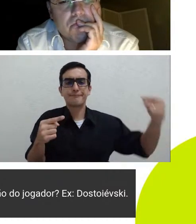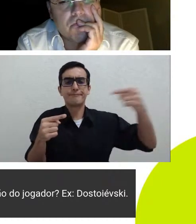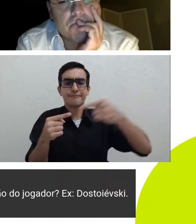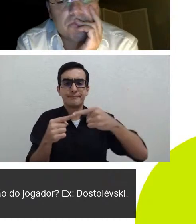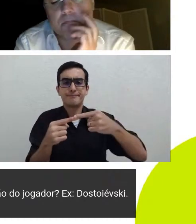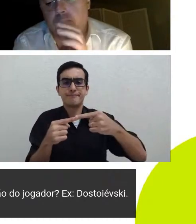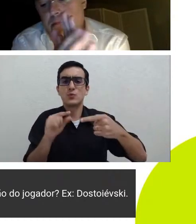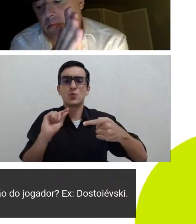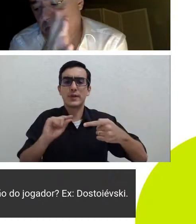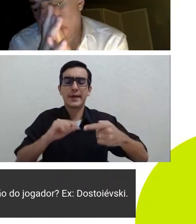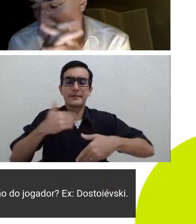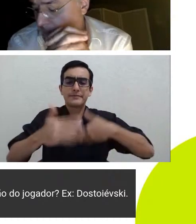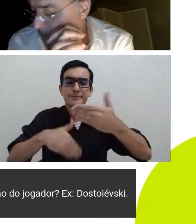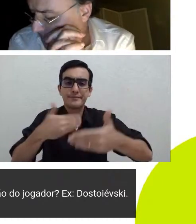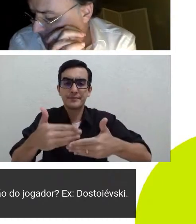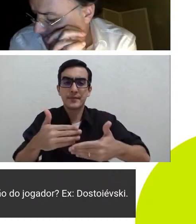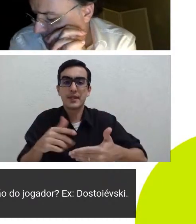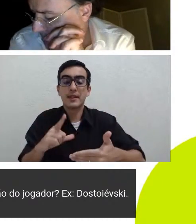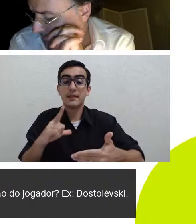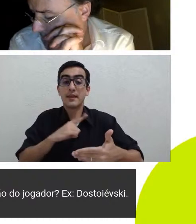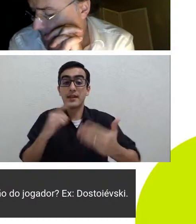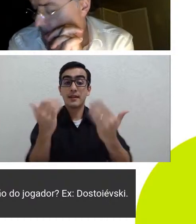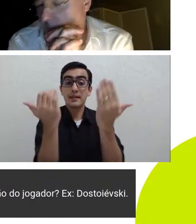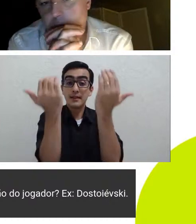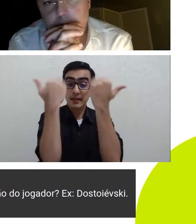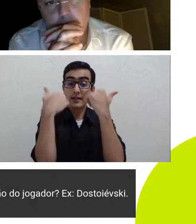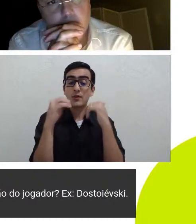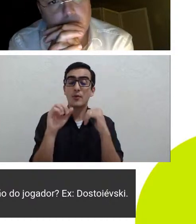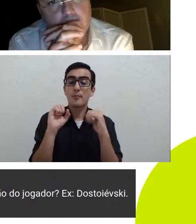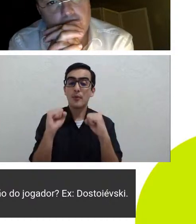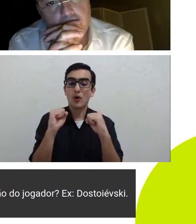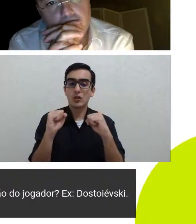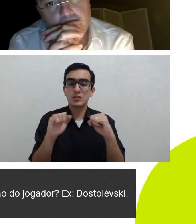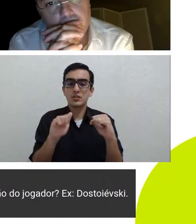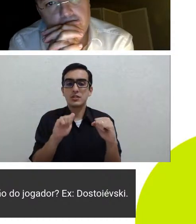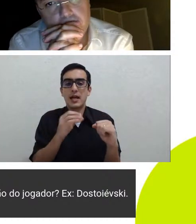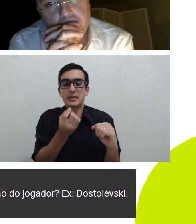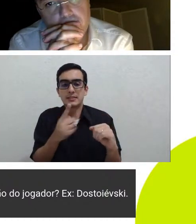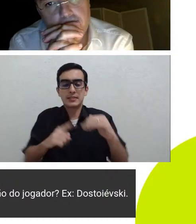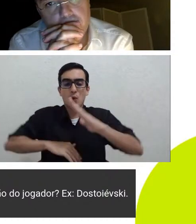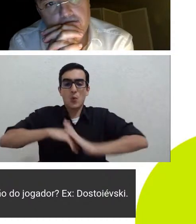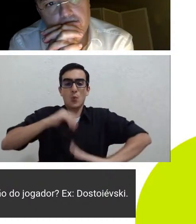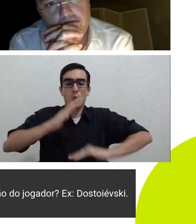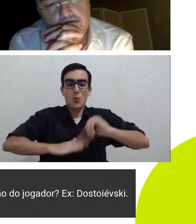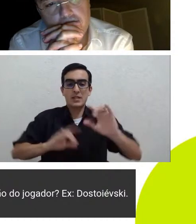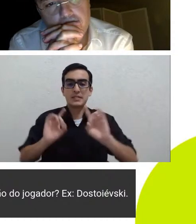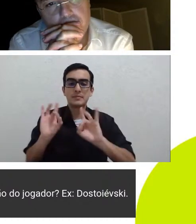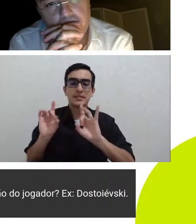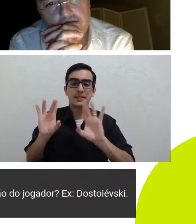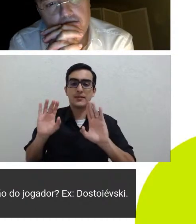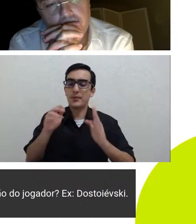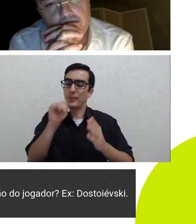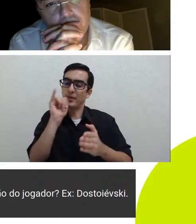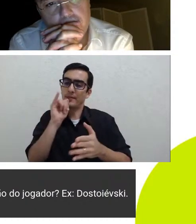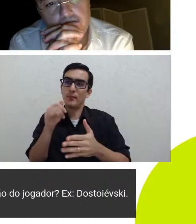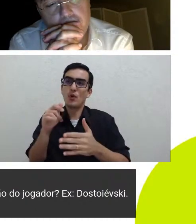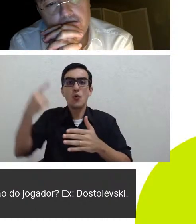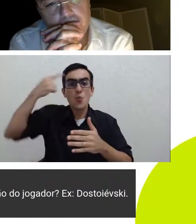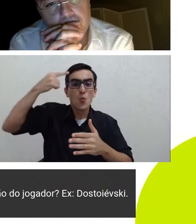vamos dizer assim comportamentos específicos que nem eu estava dizendo a compulsão por jogar